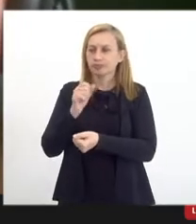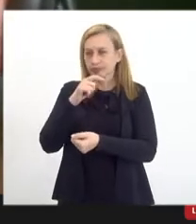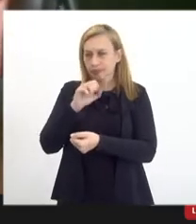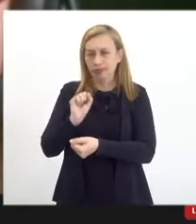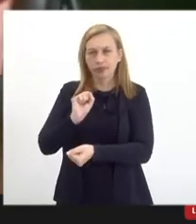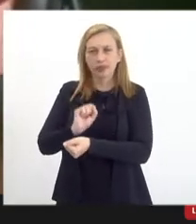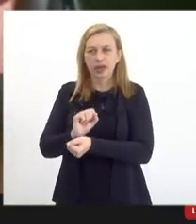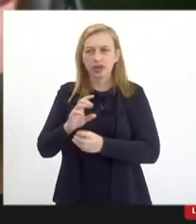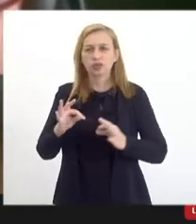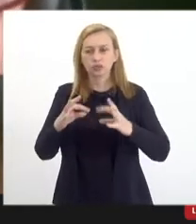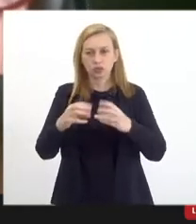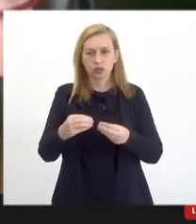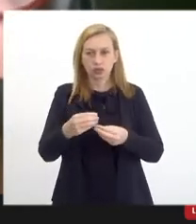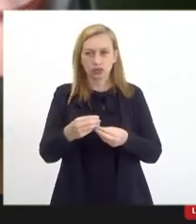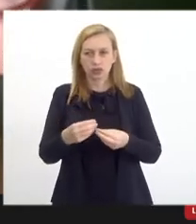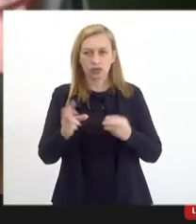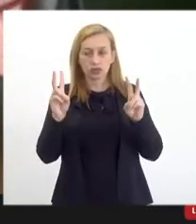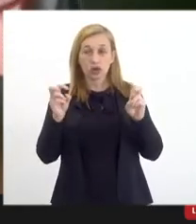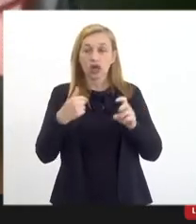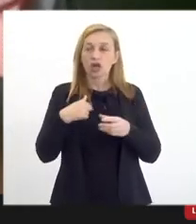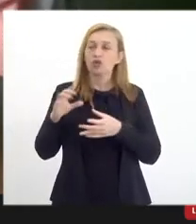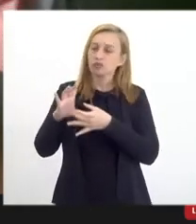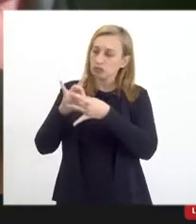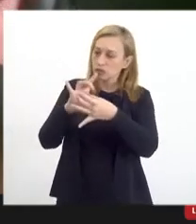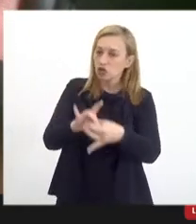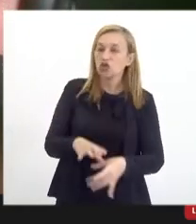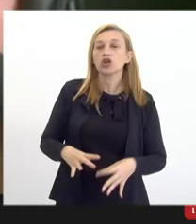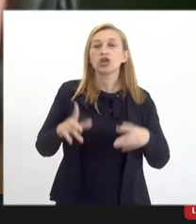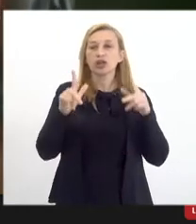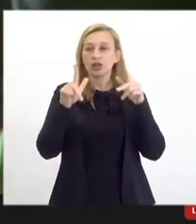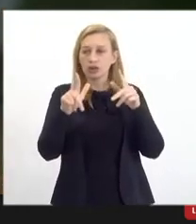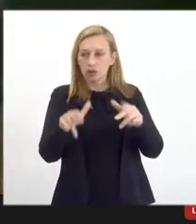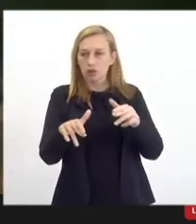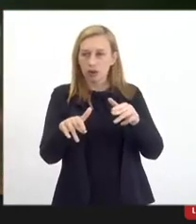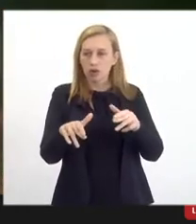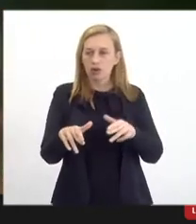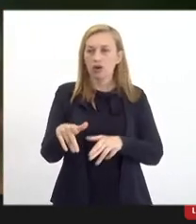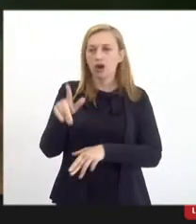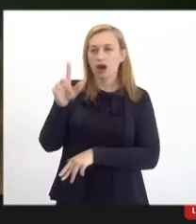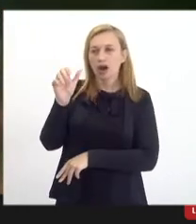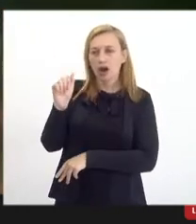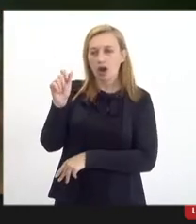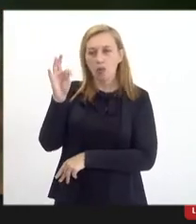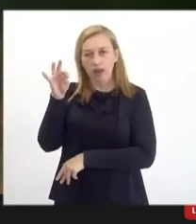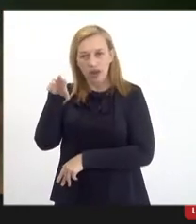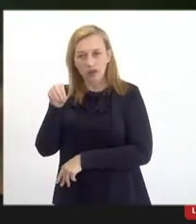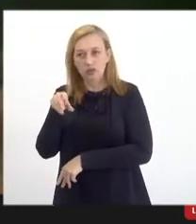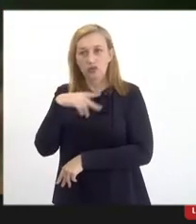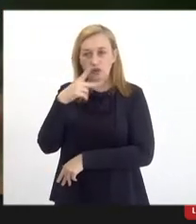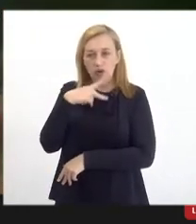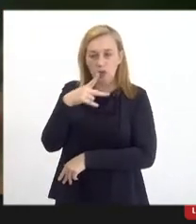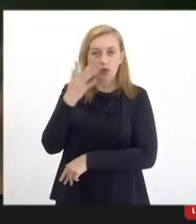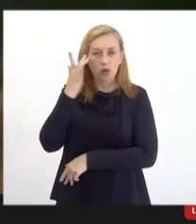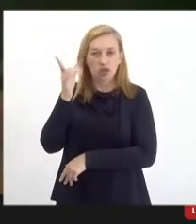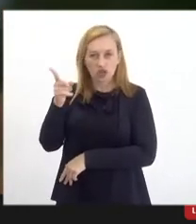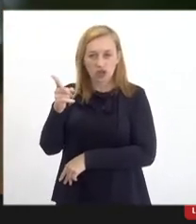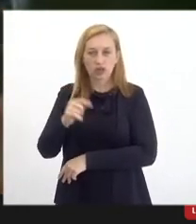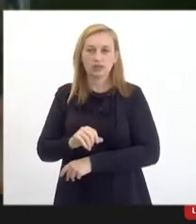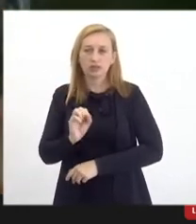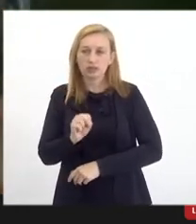correspondente. Então, eu me alinho completamente à posição do Alberto, eu acho que é por aí.